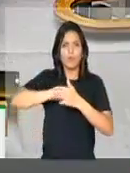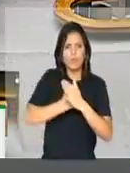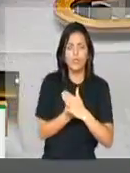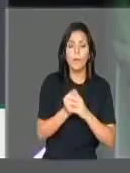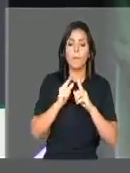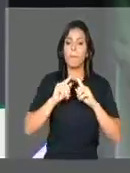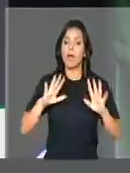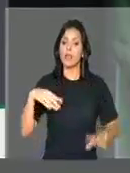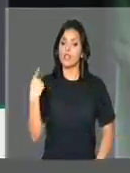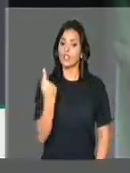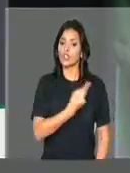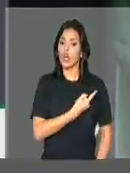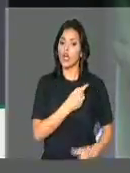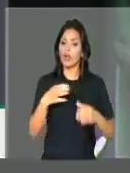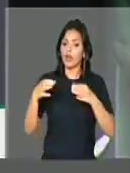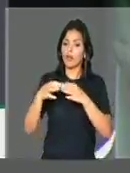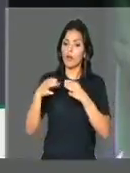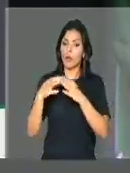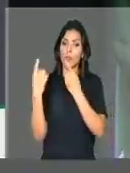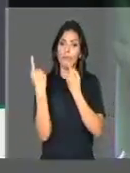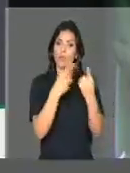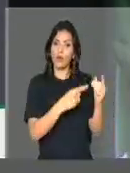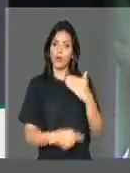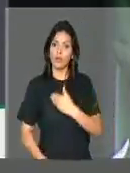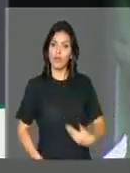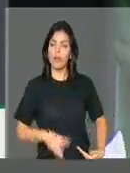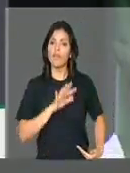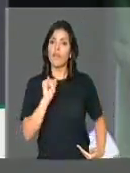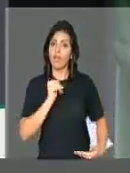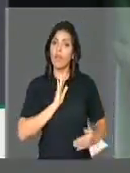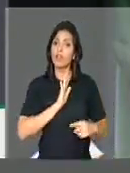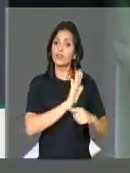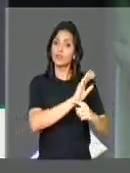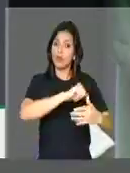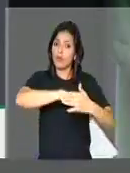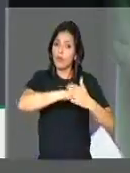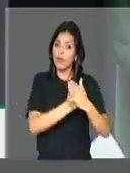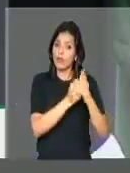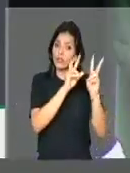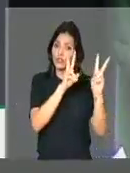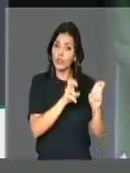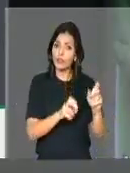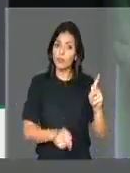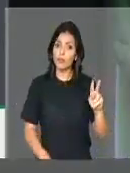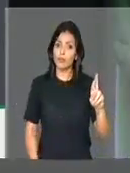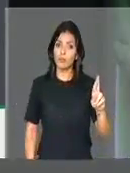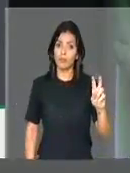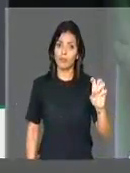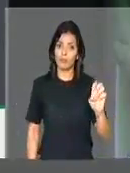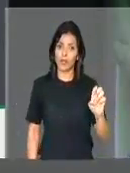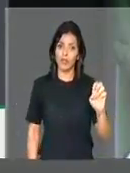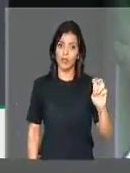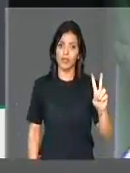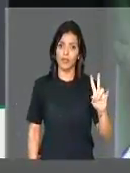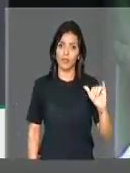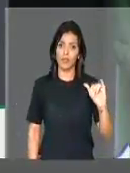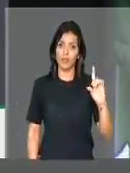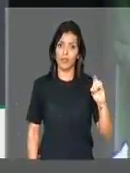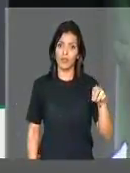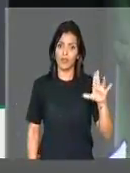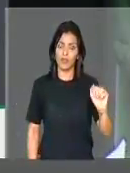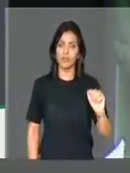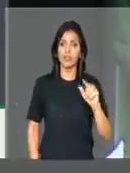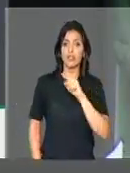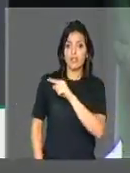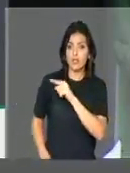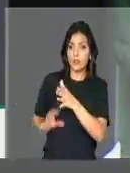mas nós todos da oposição vamos ajudar na obstrução com relação à Previdência e não acho que o PSOL